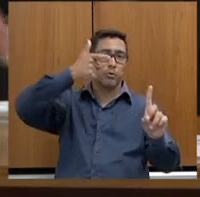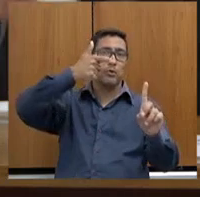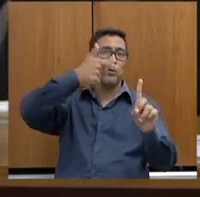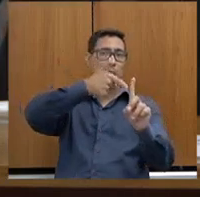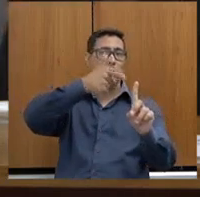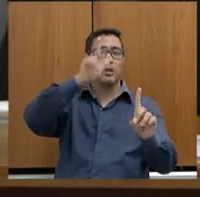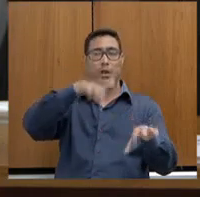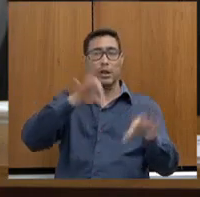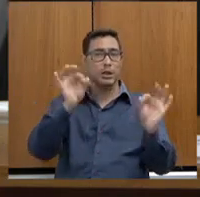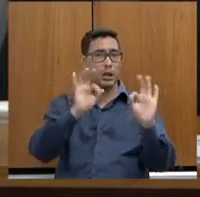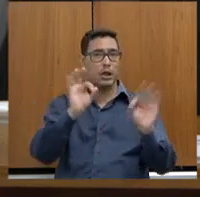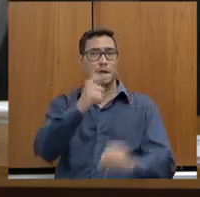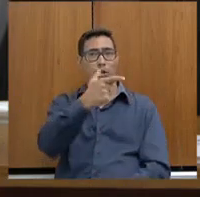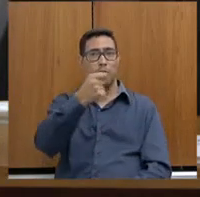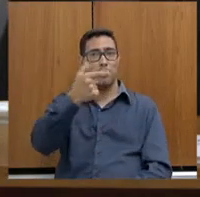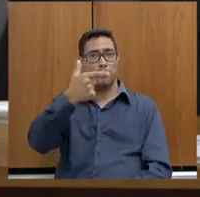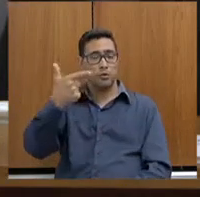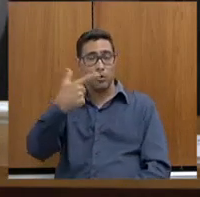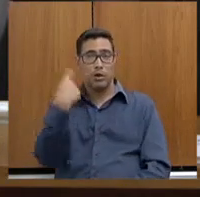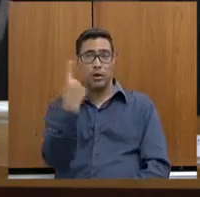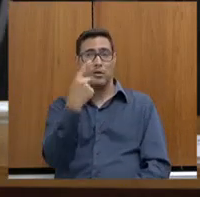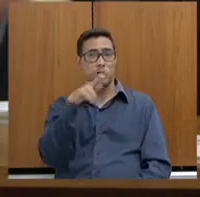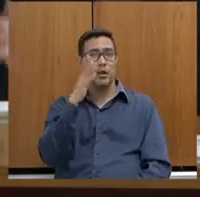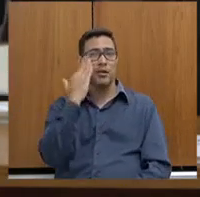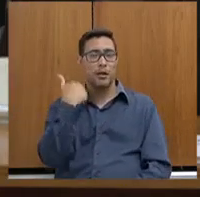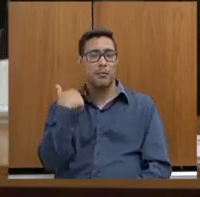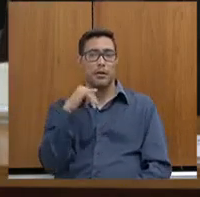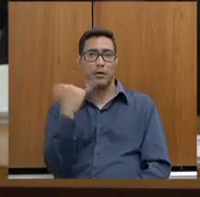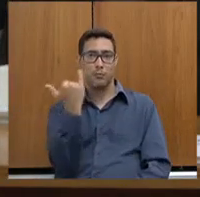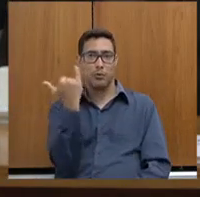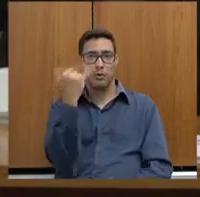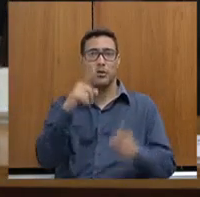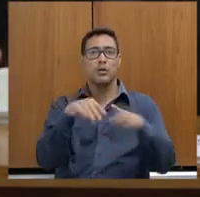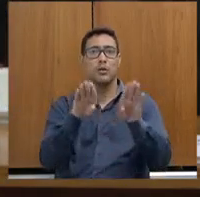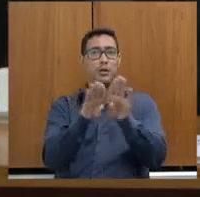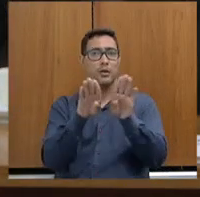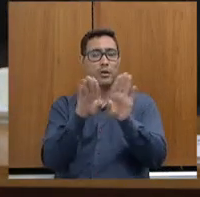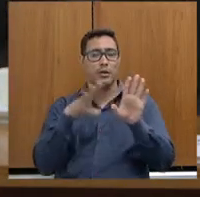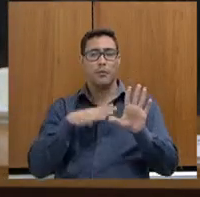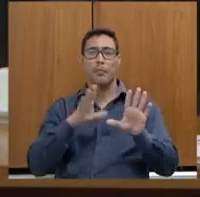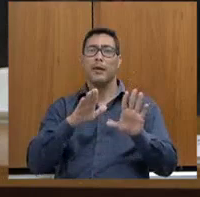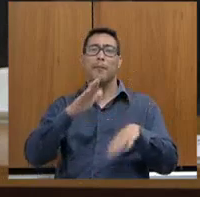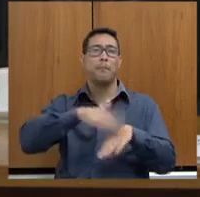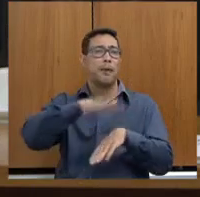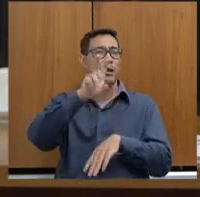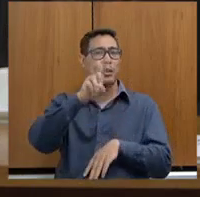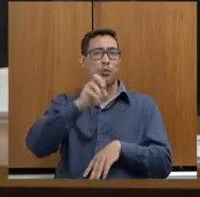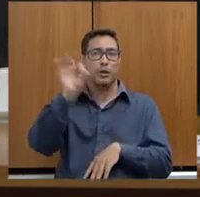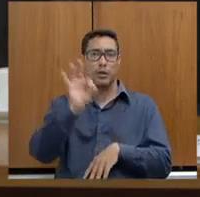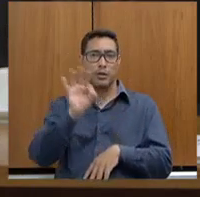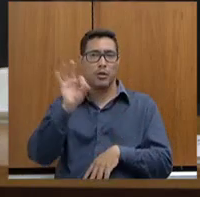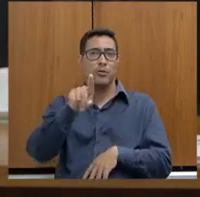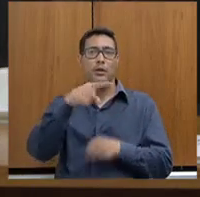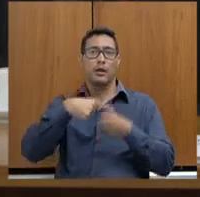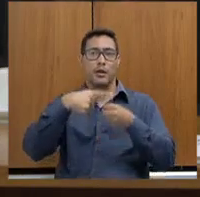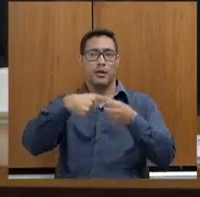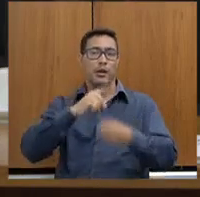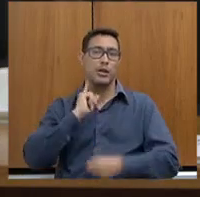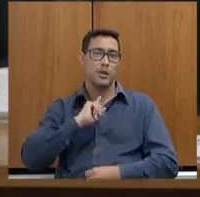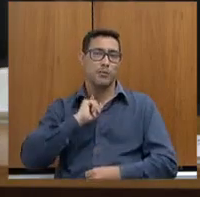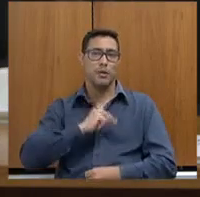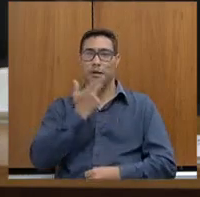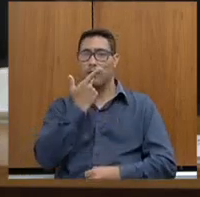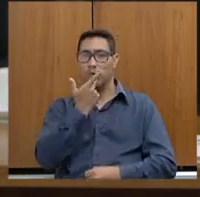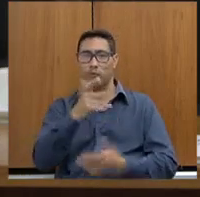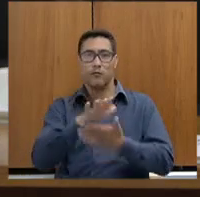Ou seja, isso para a gente, a segurança também é muito importante, isso quer dizer que mais da metade das cidades mineiras não registraram nenhuma ocorrência no que diz